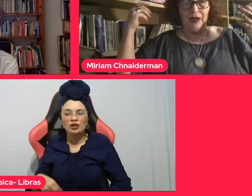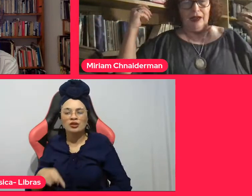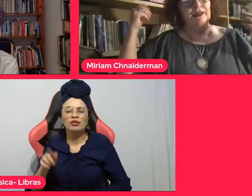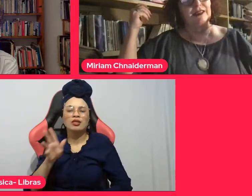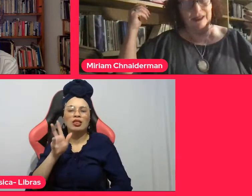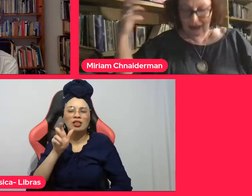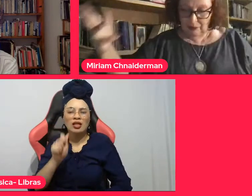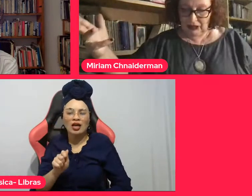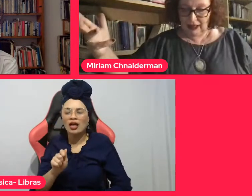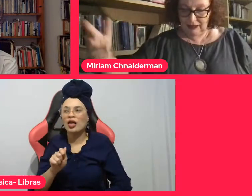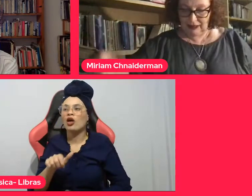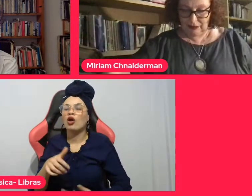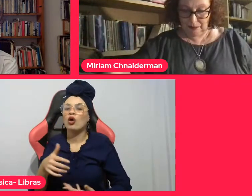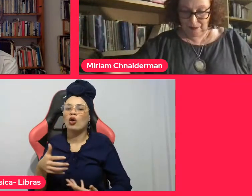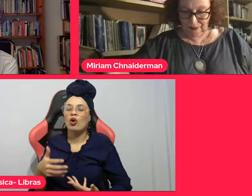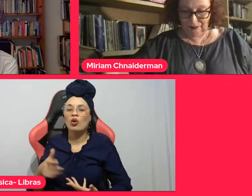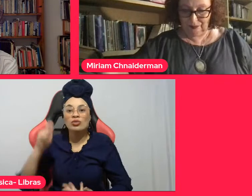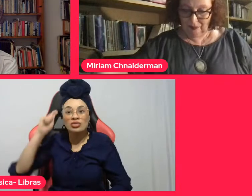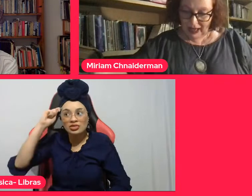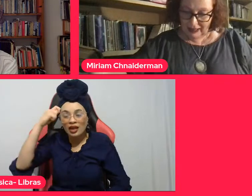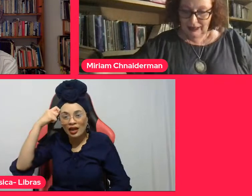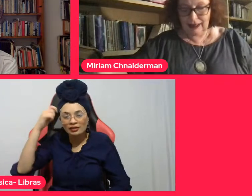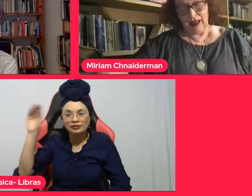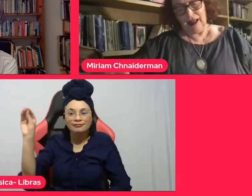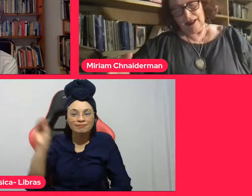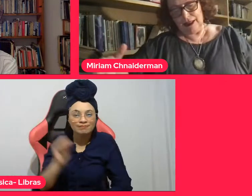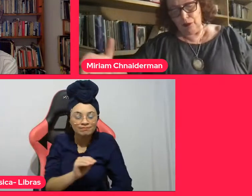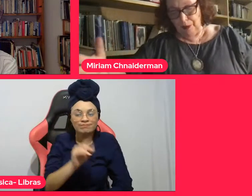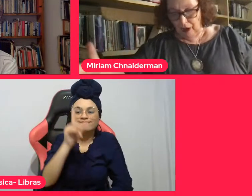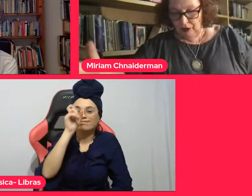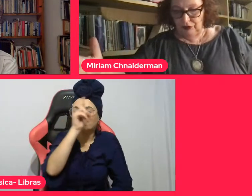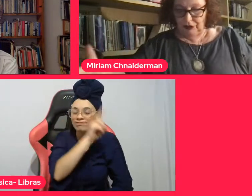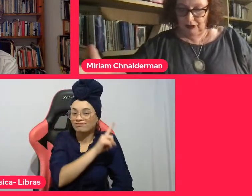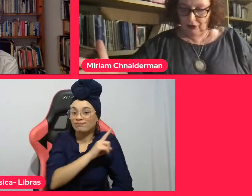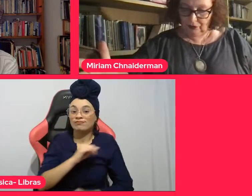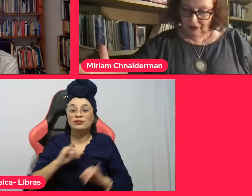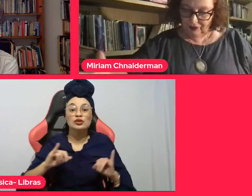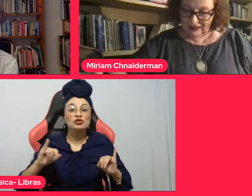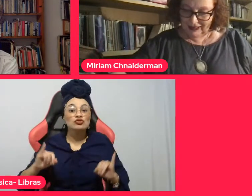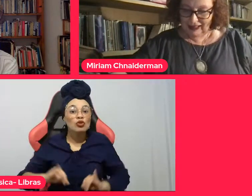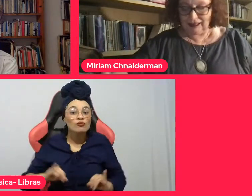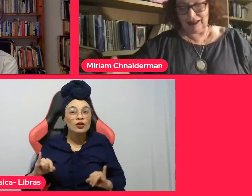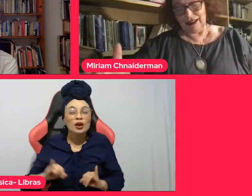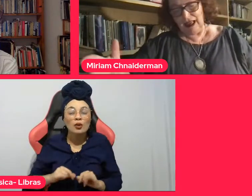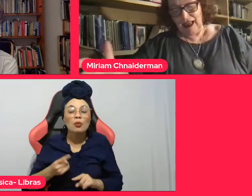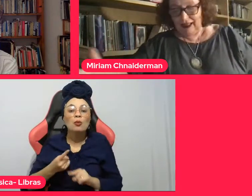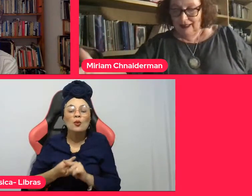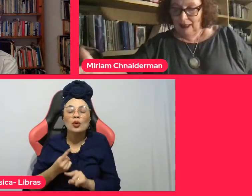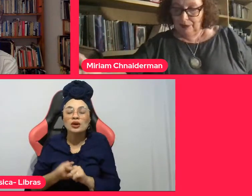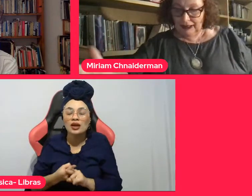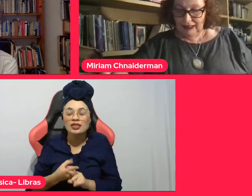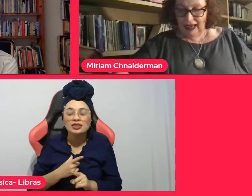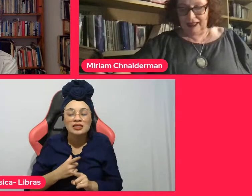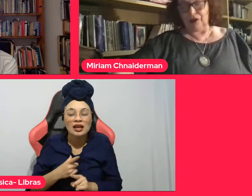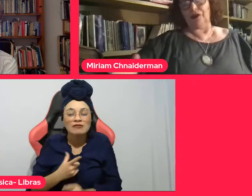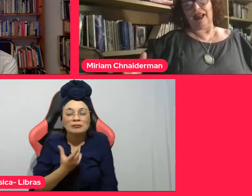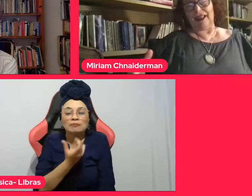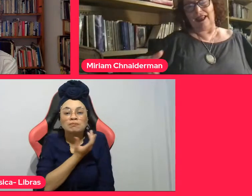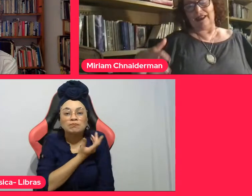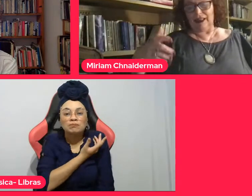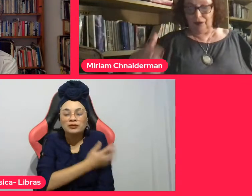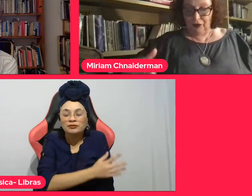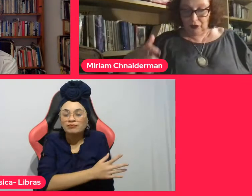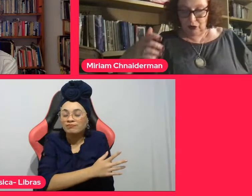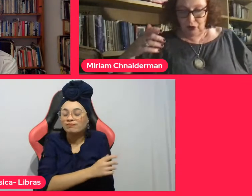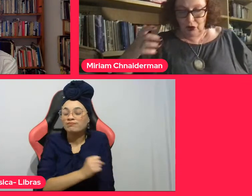a discriminação. mas São Paulo é um centro efervescente e sempre atraiu